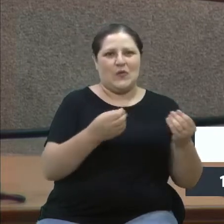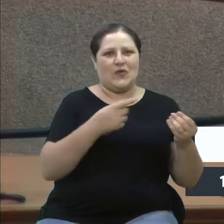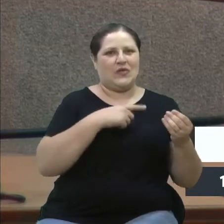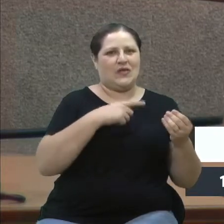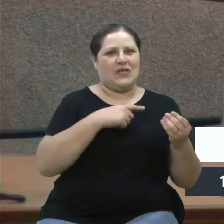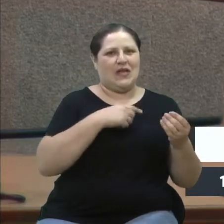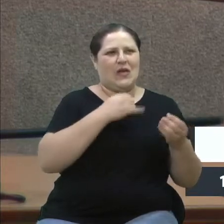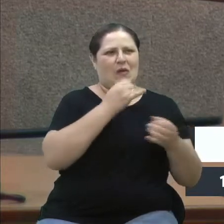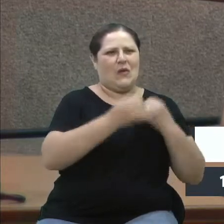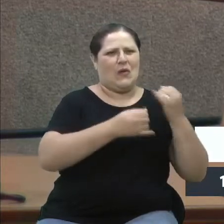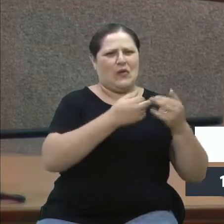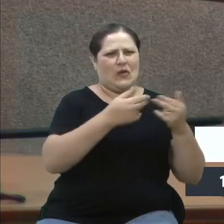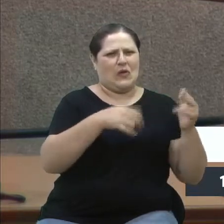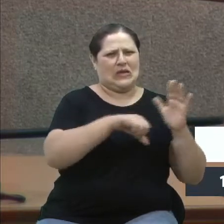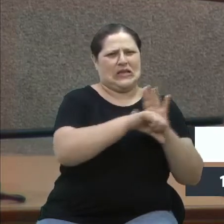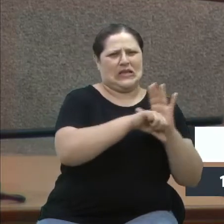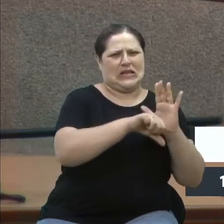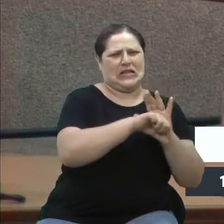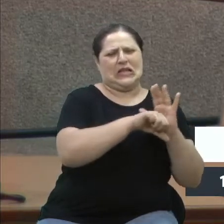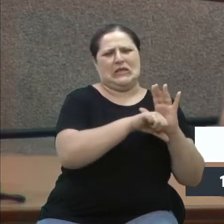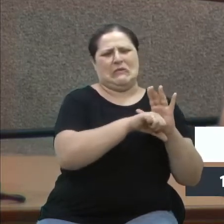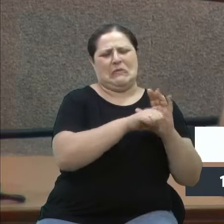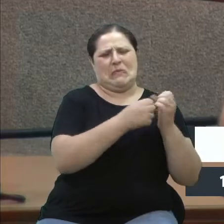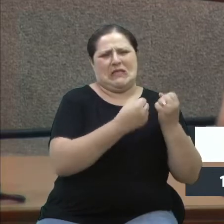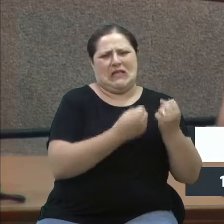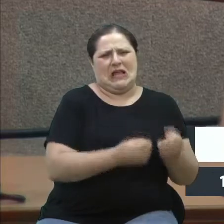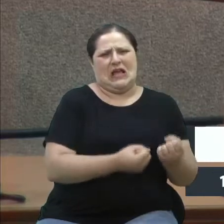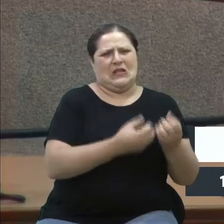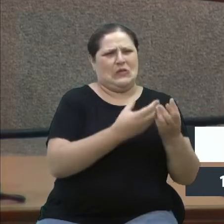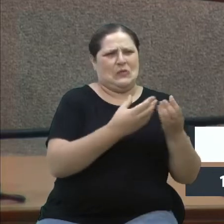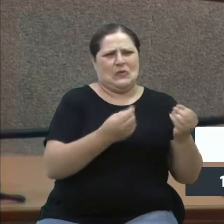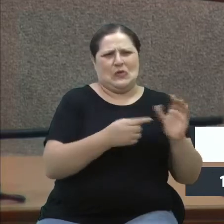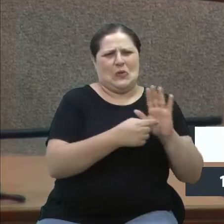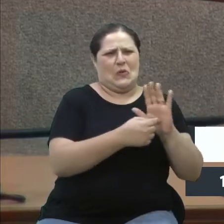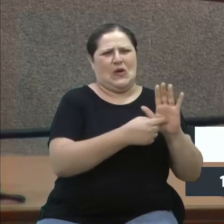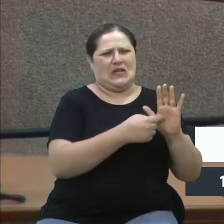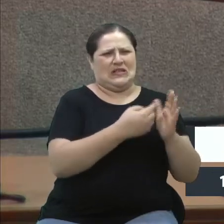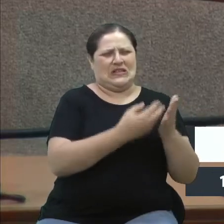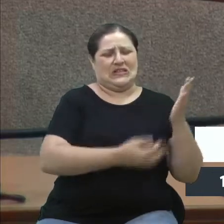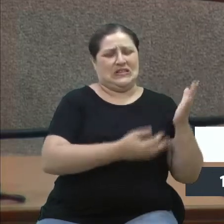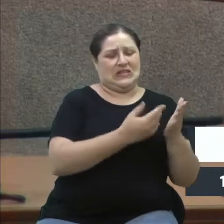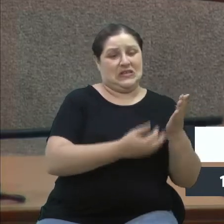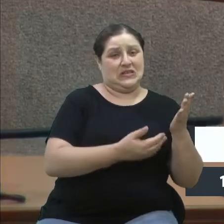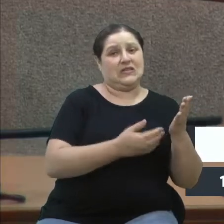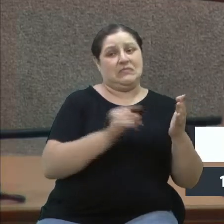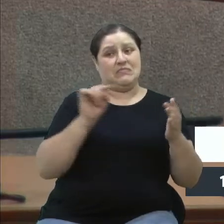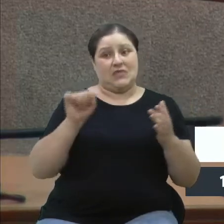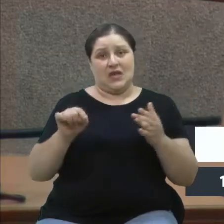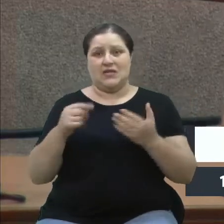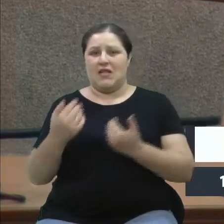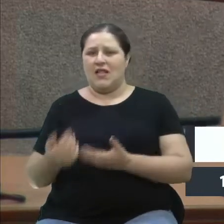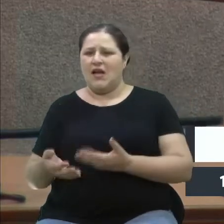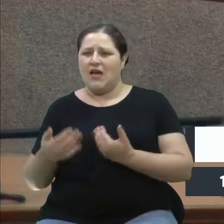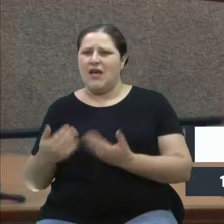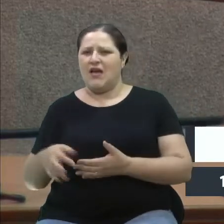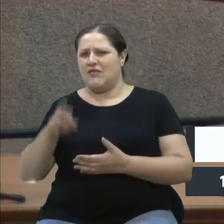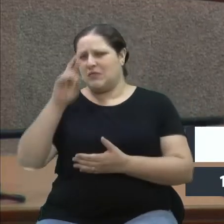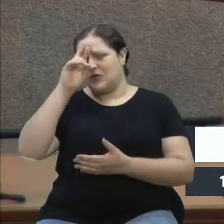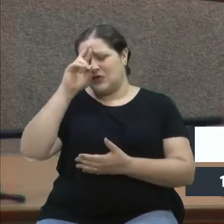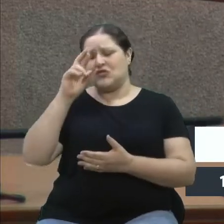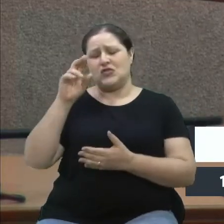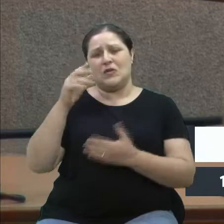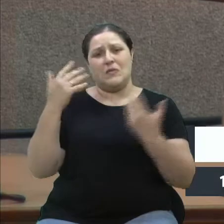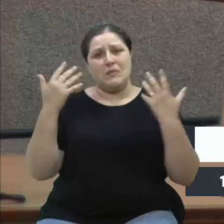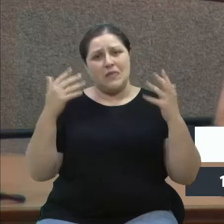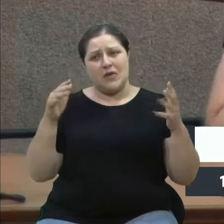pesados, com crimes pesados, então ele refletia mais a vida do cotidiano da sociedade. Então, parabéns ao jornal que tenha mais